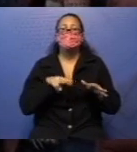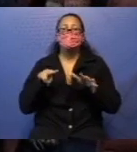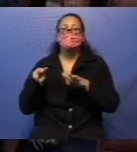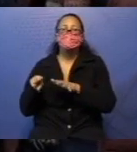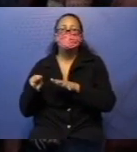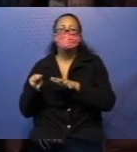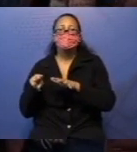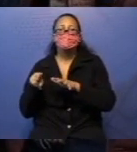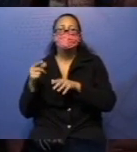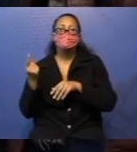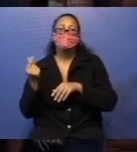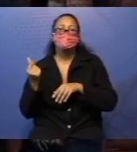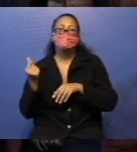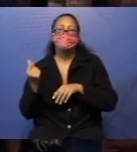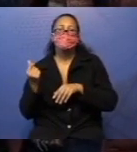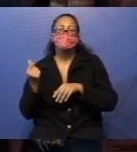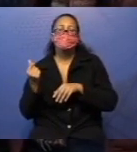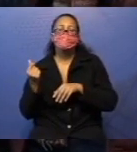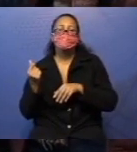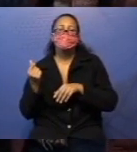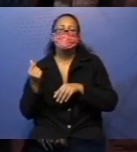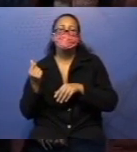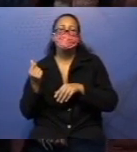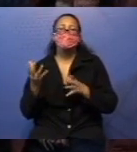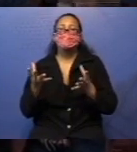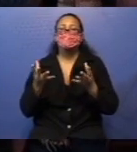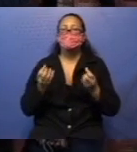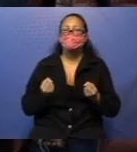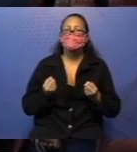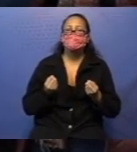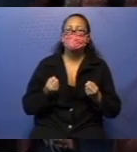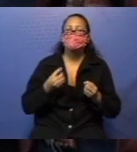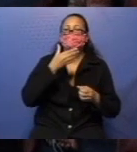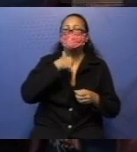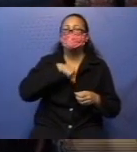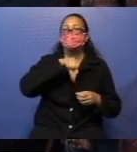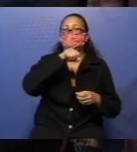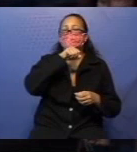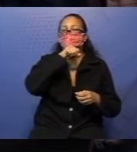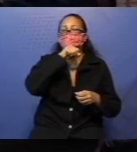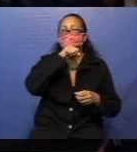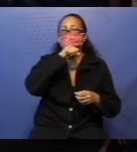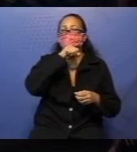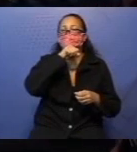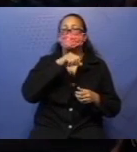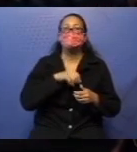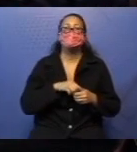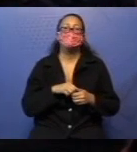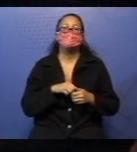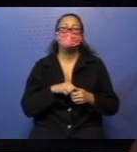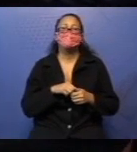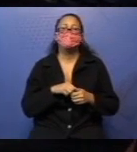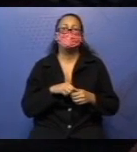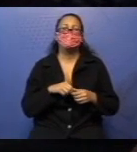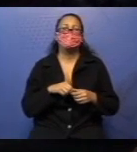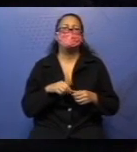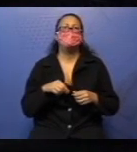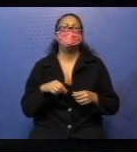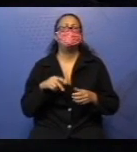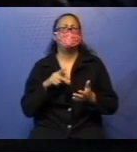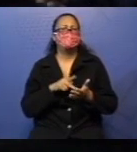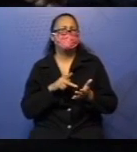papai. Semanada. Presta atenção que nós vamos voltar nessa palavra. Jura? Que